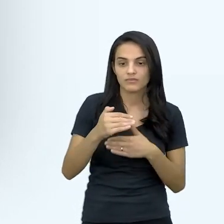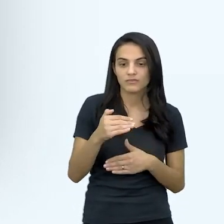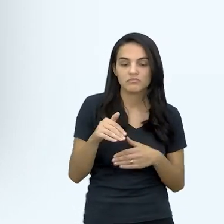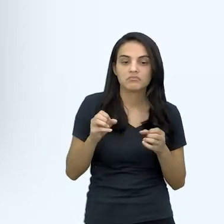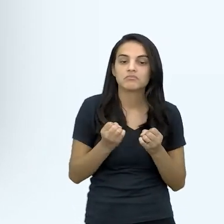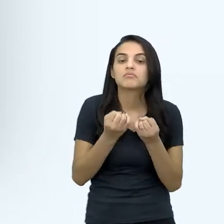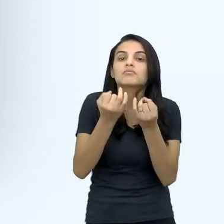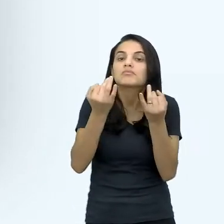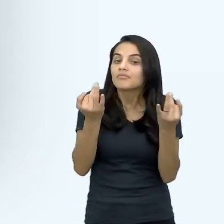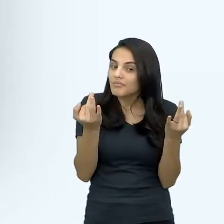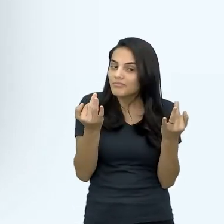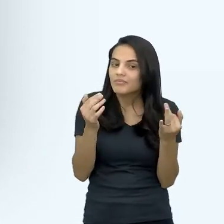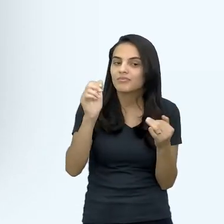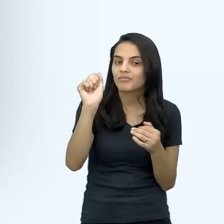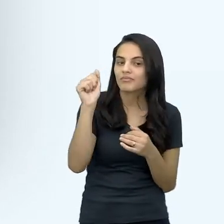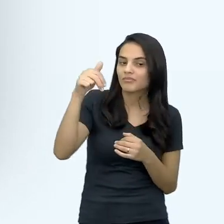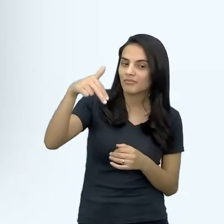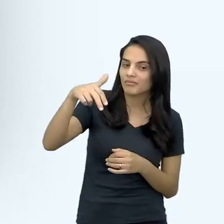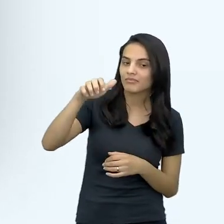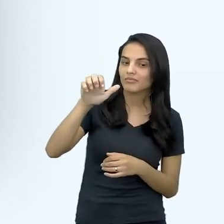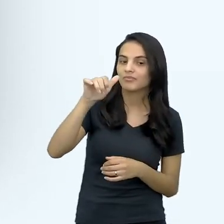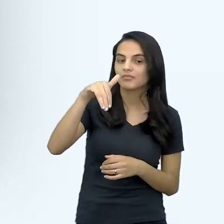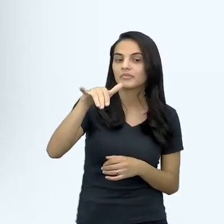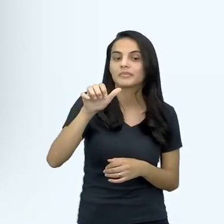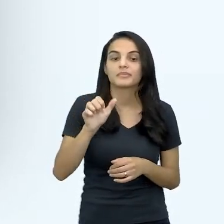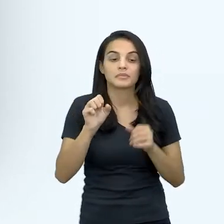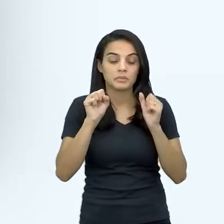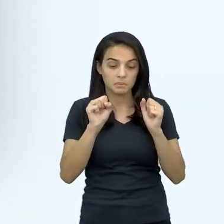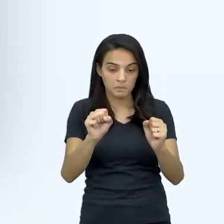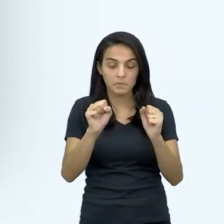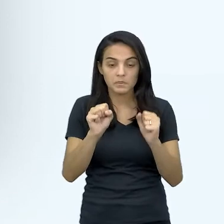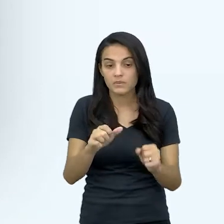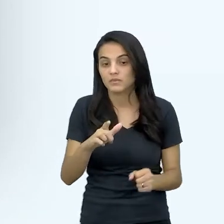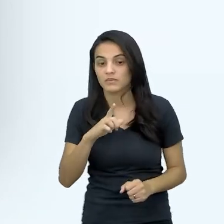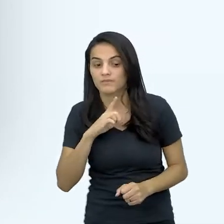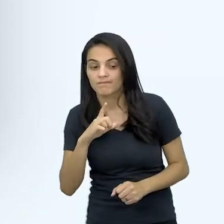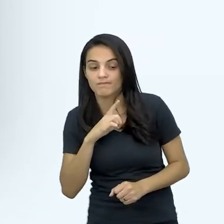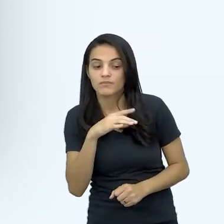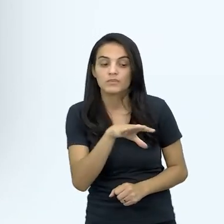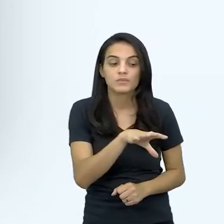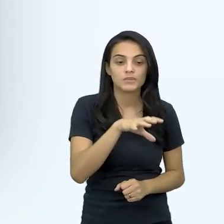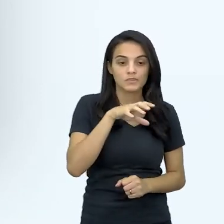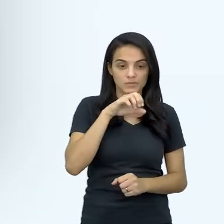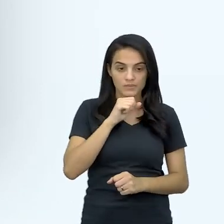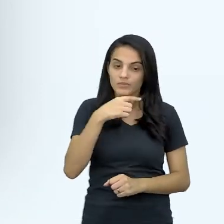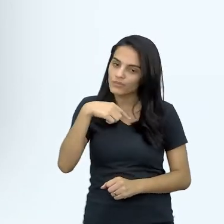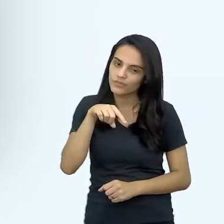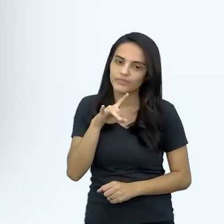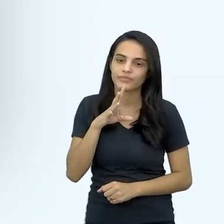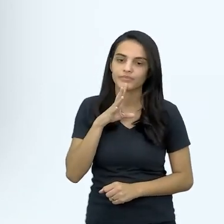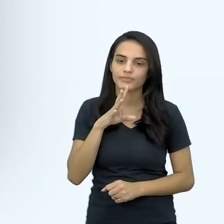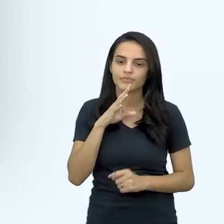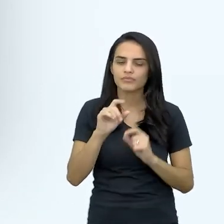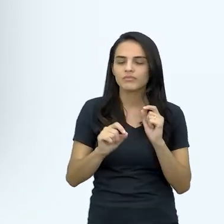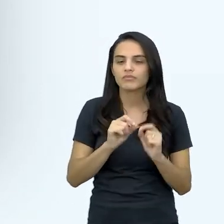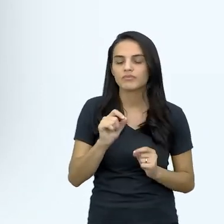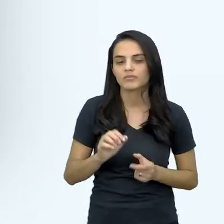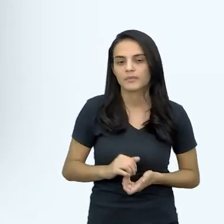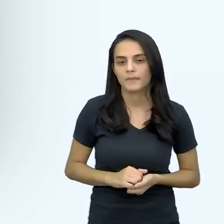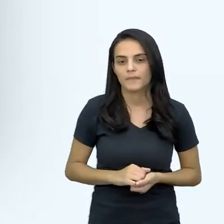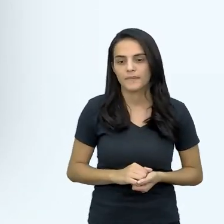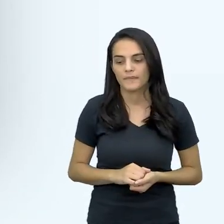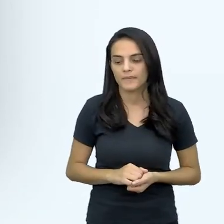quais são os tipos de anemia que se pode ter, né, ou que a gente, por enquanto, conhece? É,